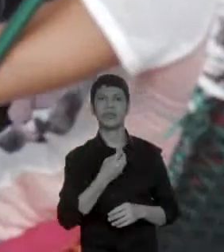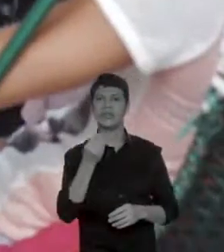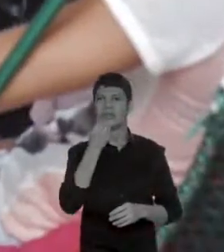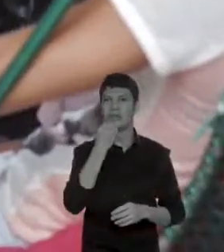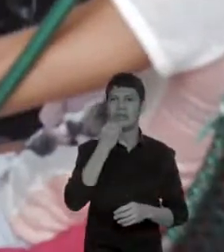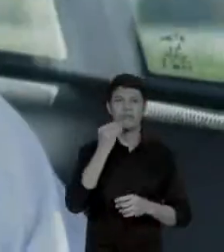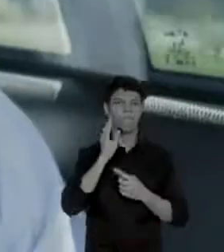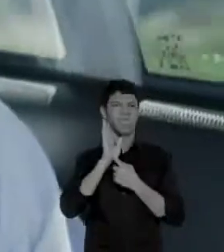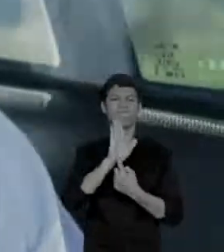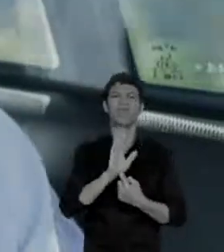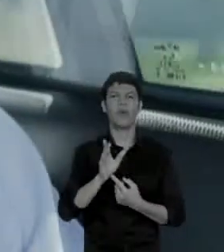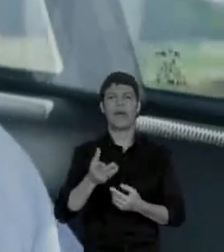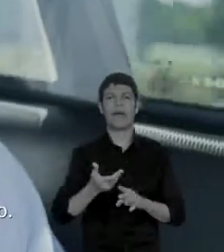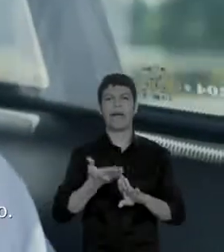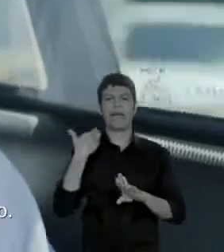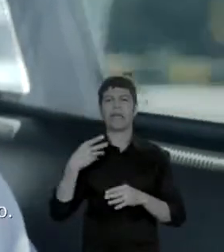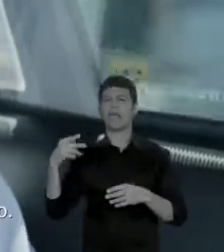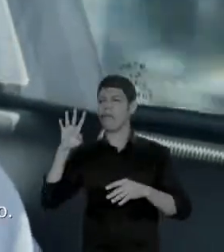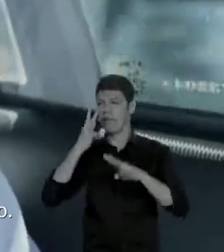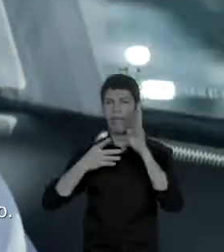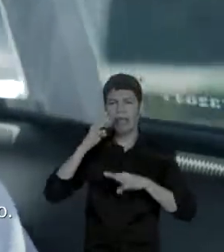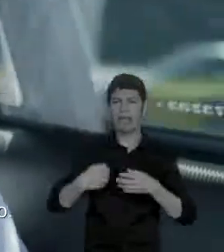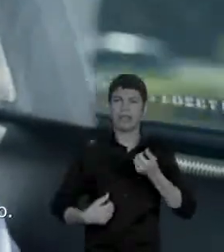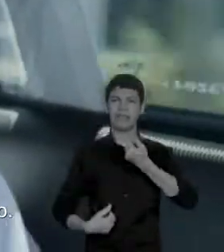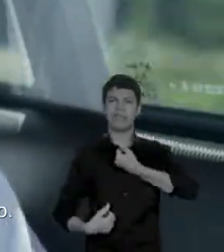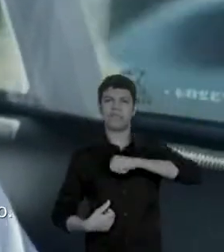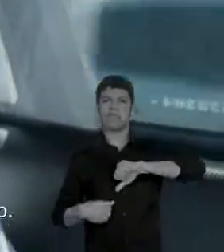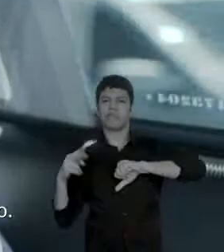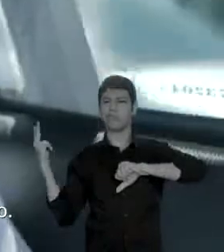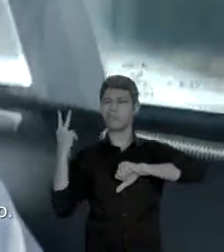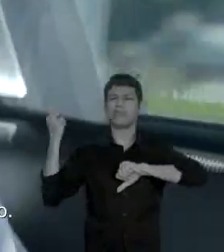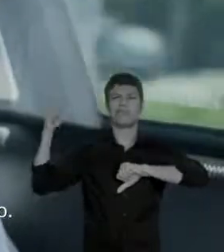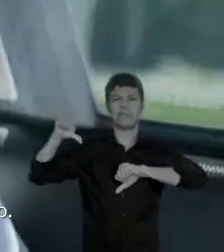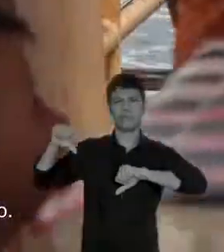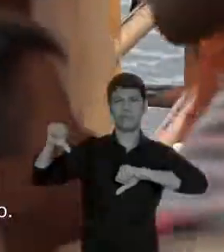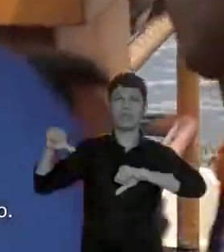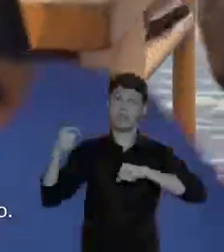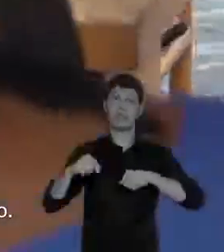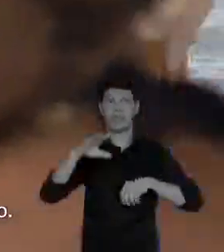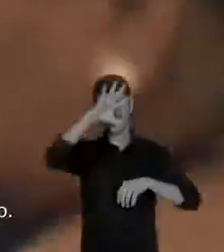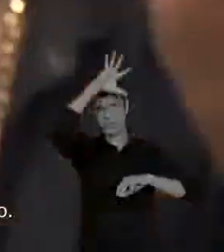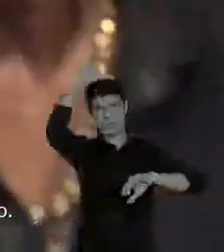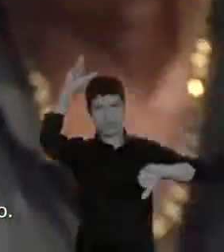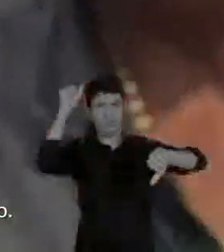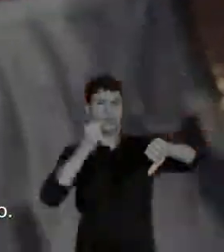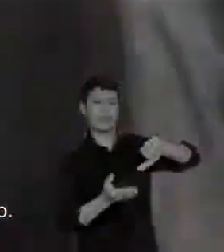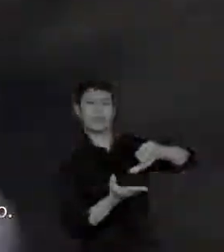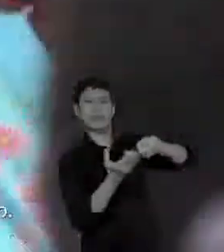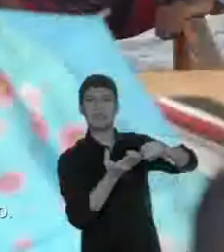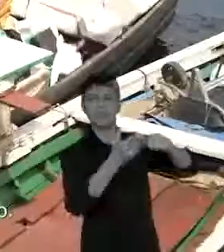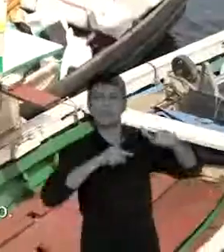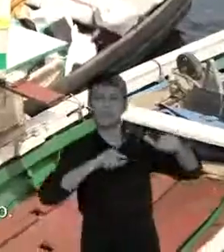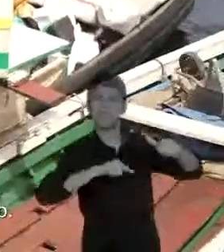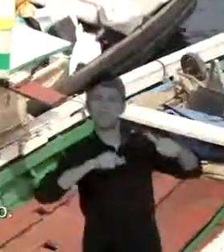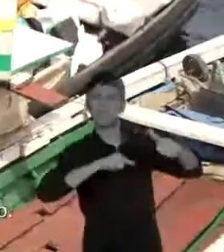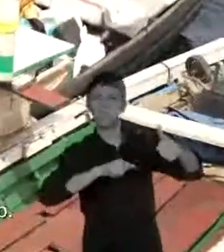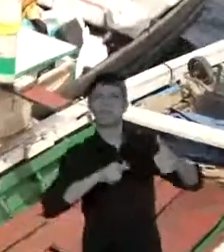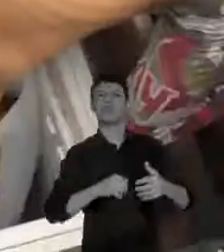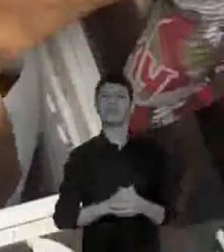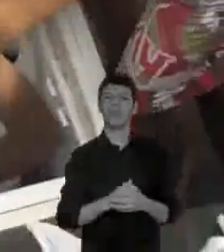de resgatar a nossa dignidade e de derrotar essa crise que traz tanto desemprego para o nosso povo.